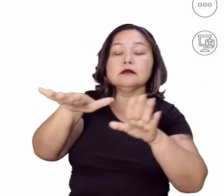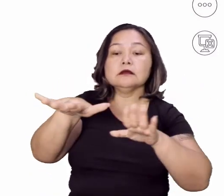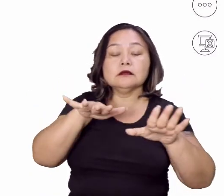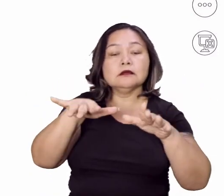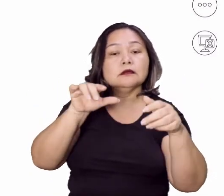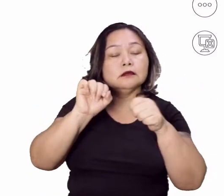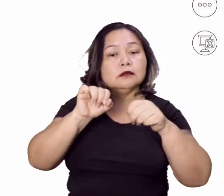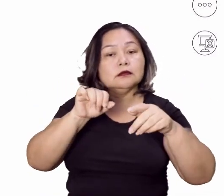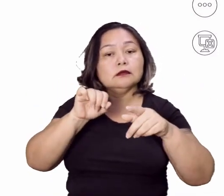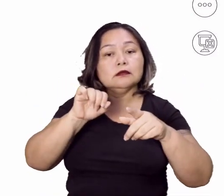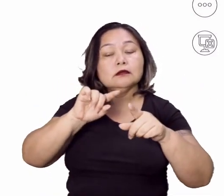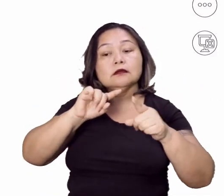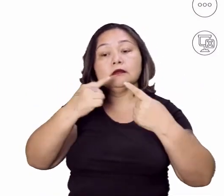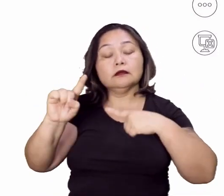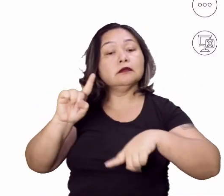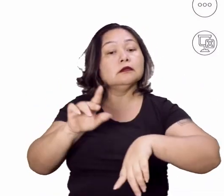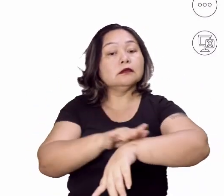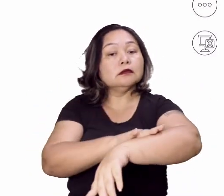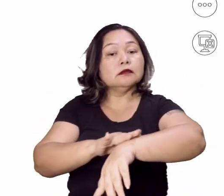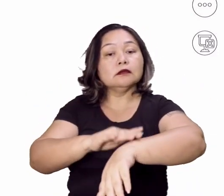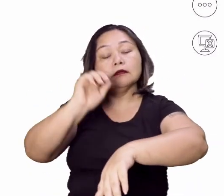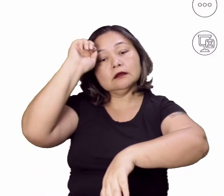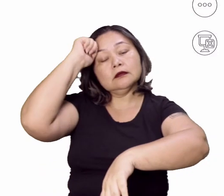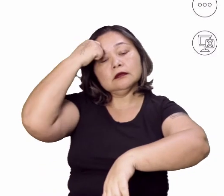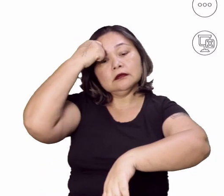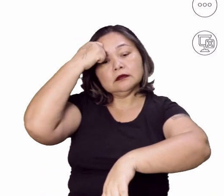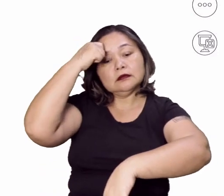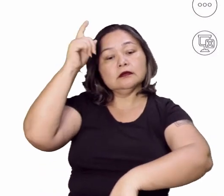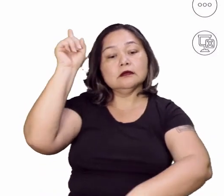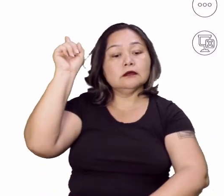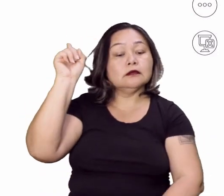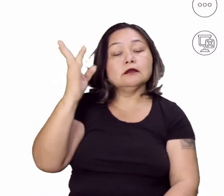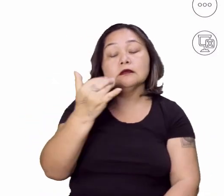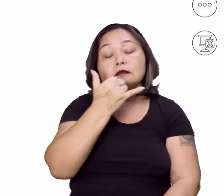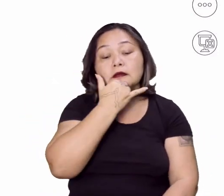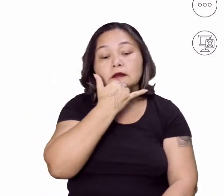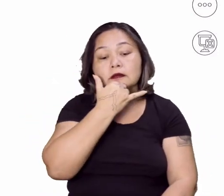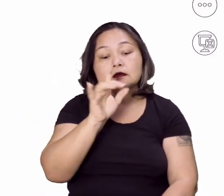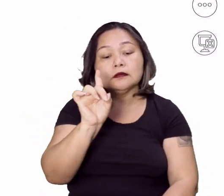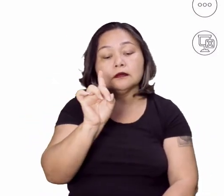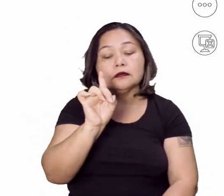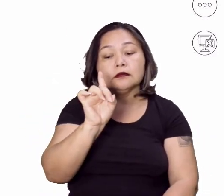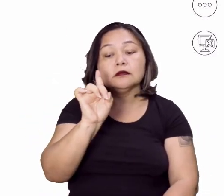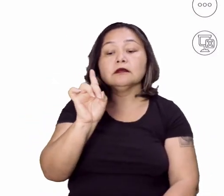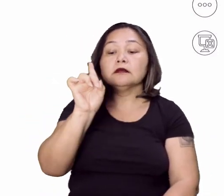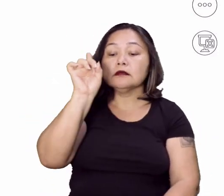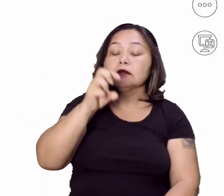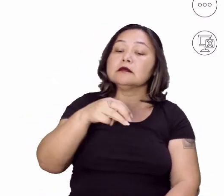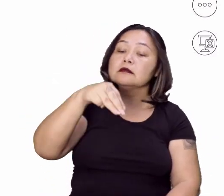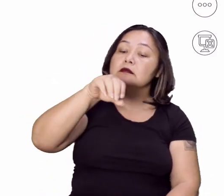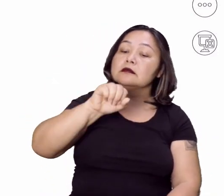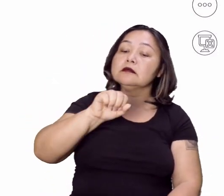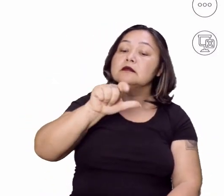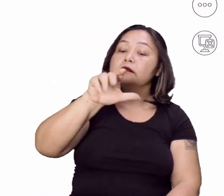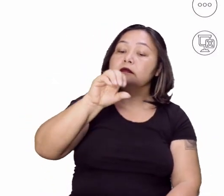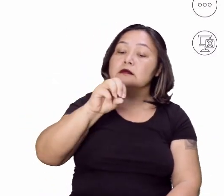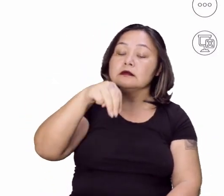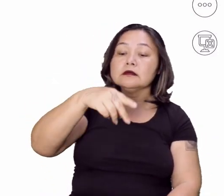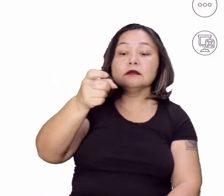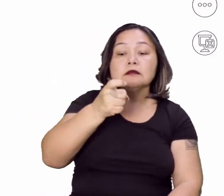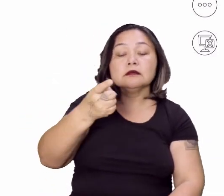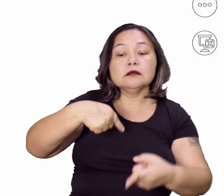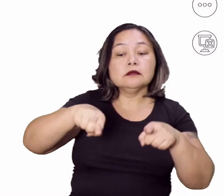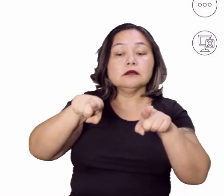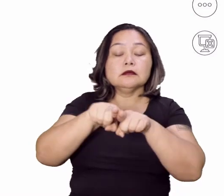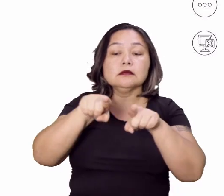antirracista, que é o George Floyd, aliás, desculpa, o George Floyd não, o Malcolm X e o